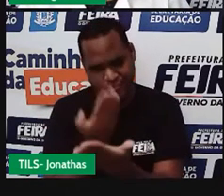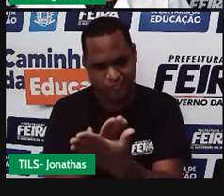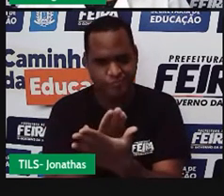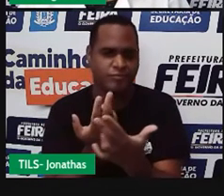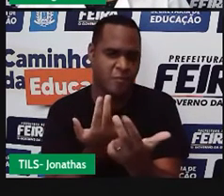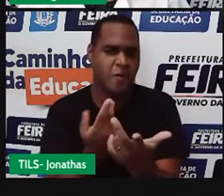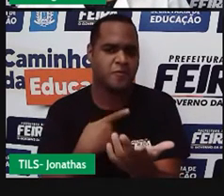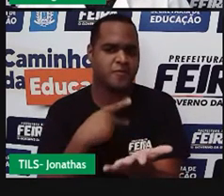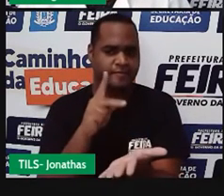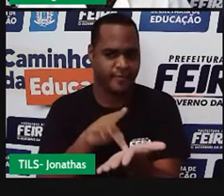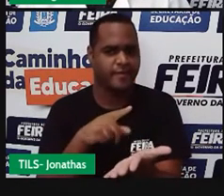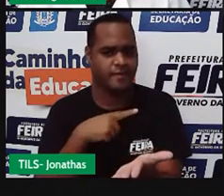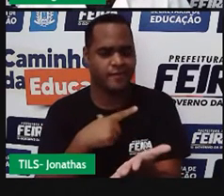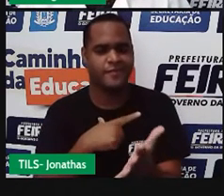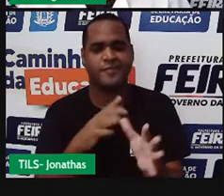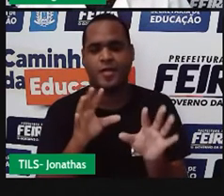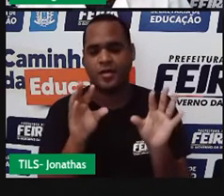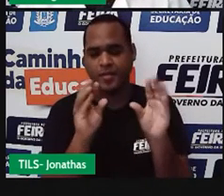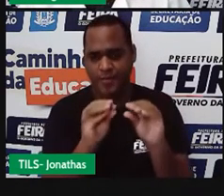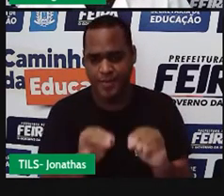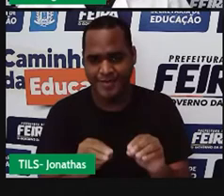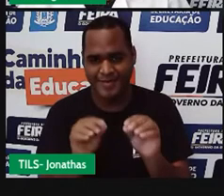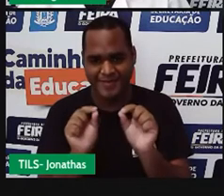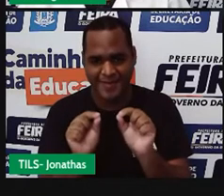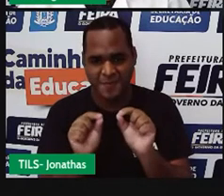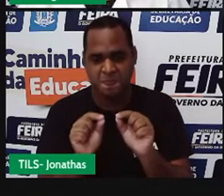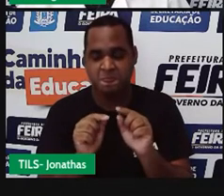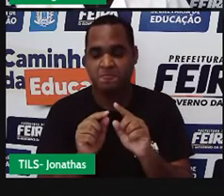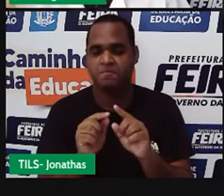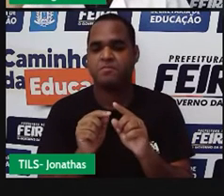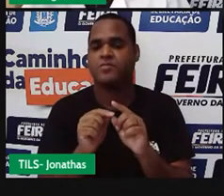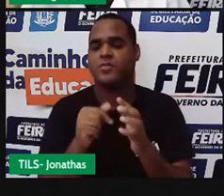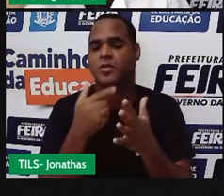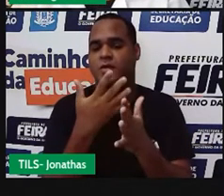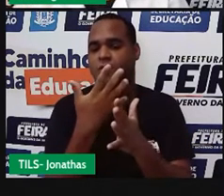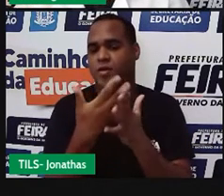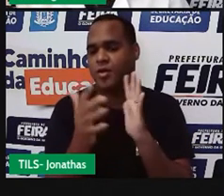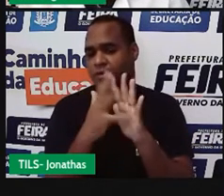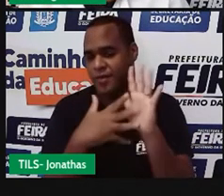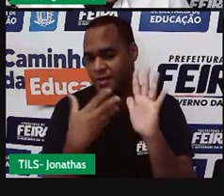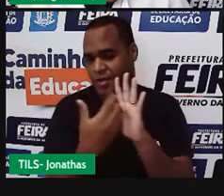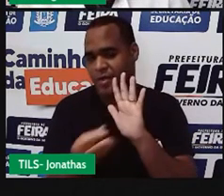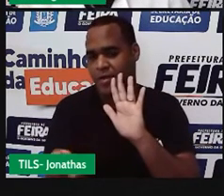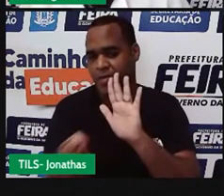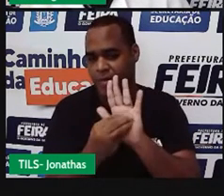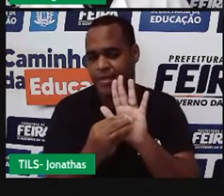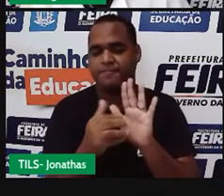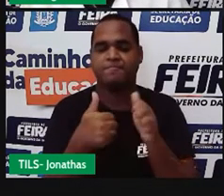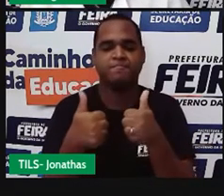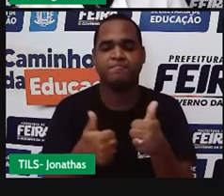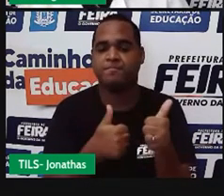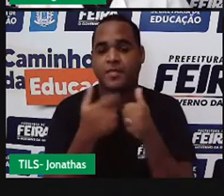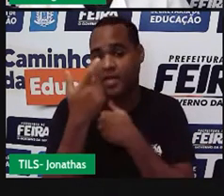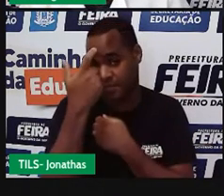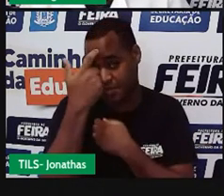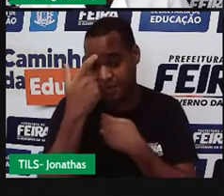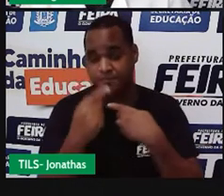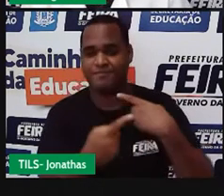isso registrado. Olha só. Vamos colocar aqui o nosso raciocínio. Então, primeiro,